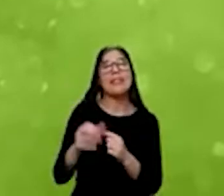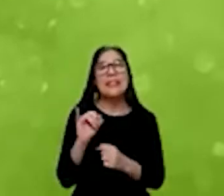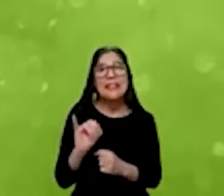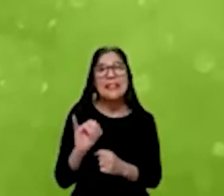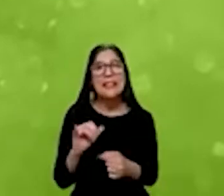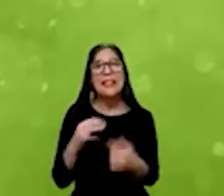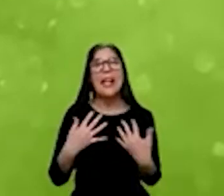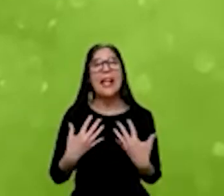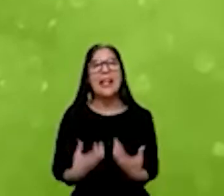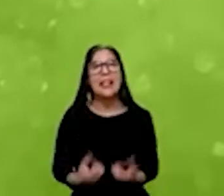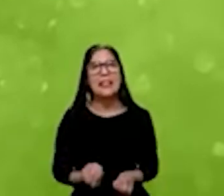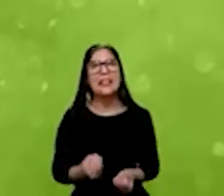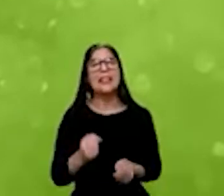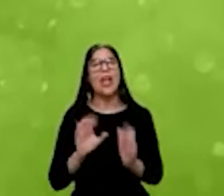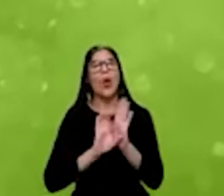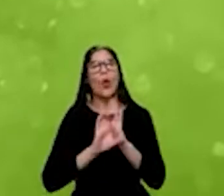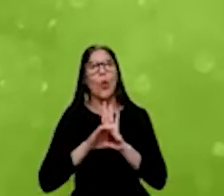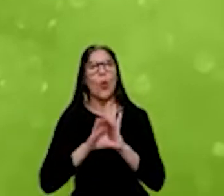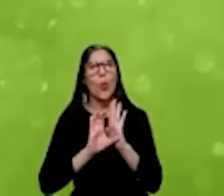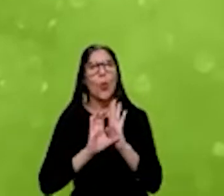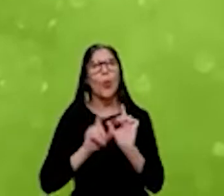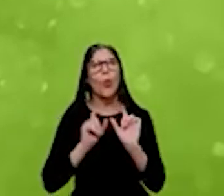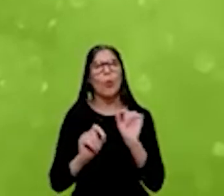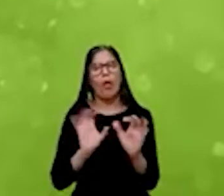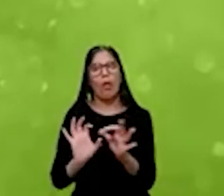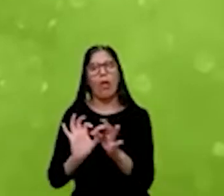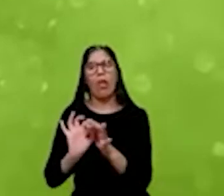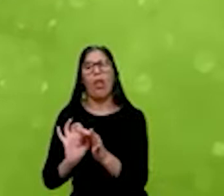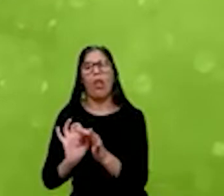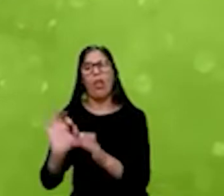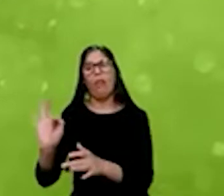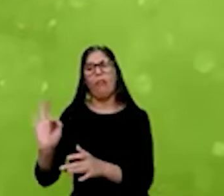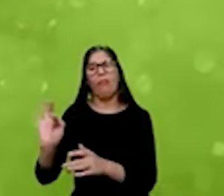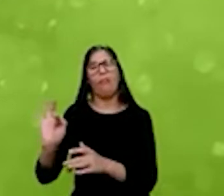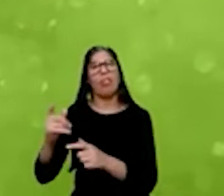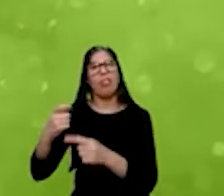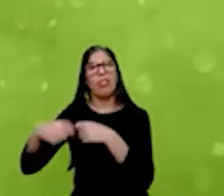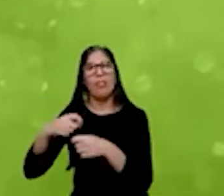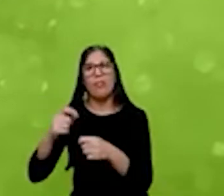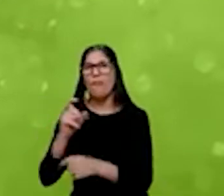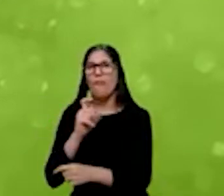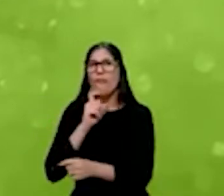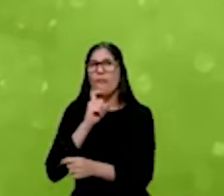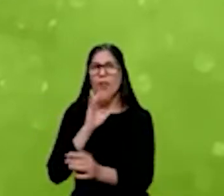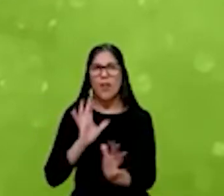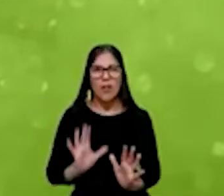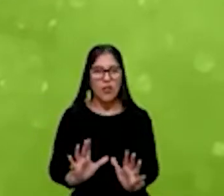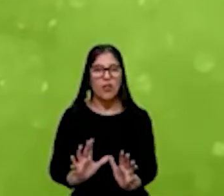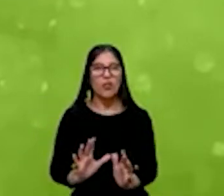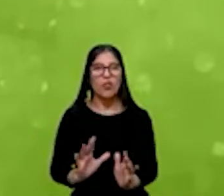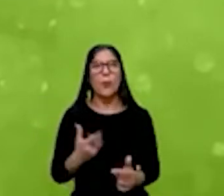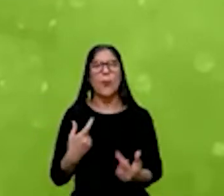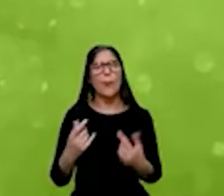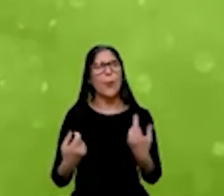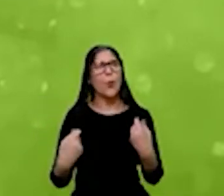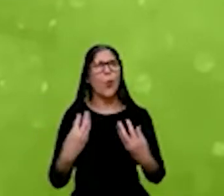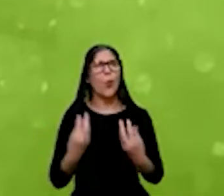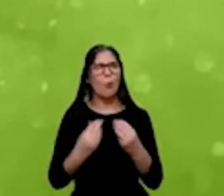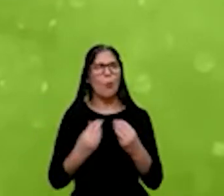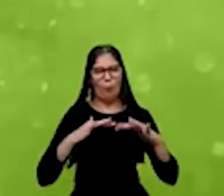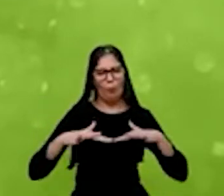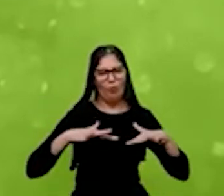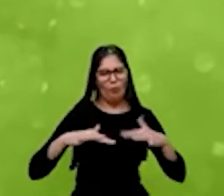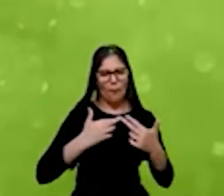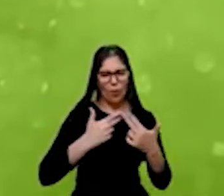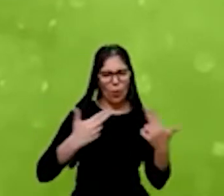esse conceito das finanças verdes. A gente não enxerga qualquer outro movimento, não importa em